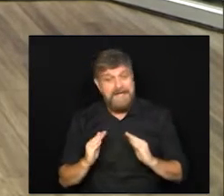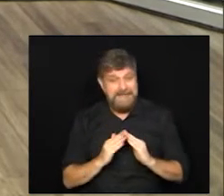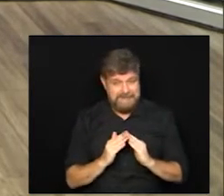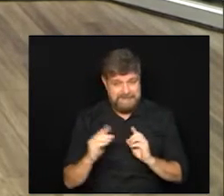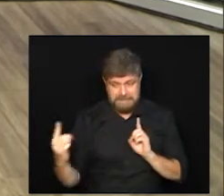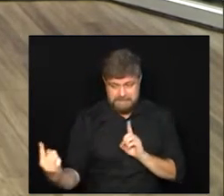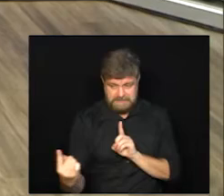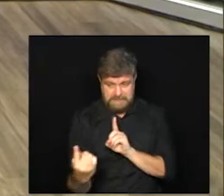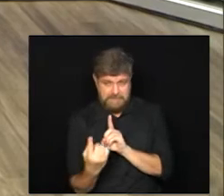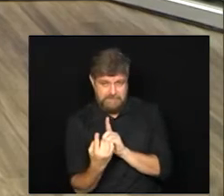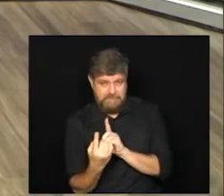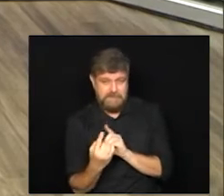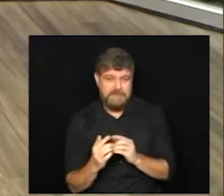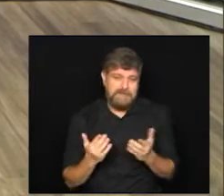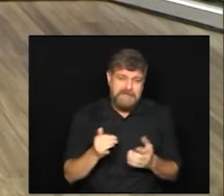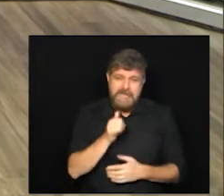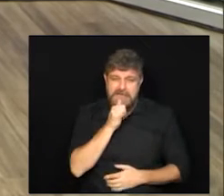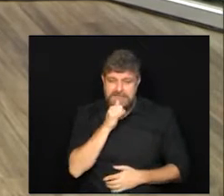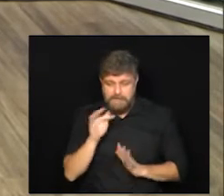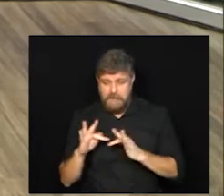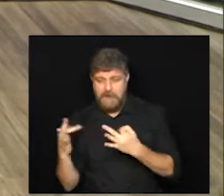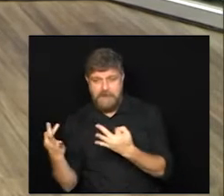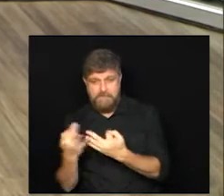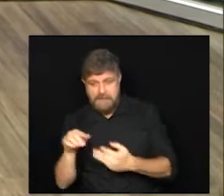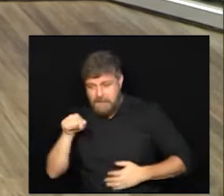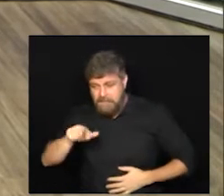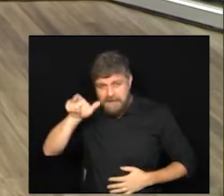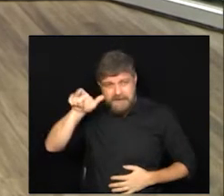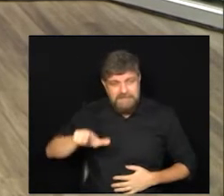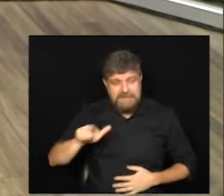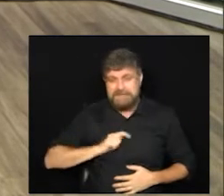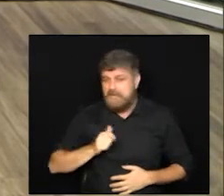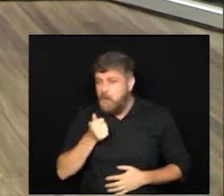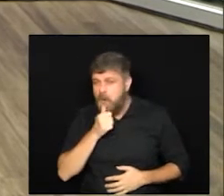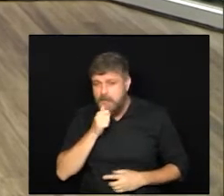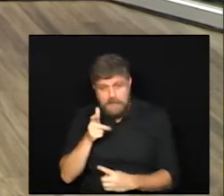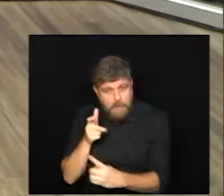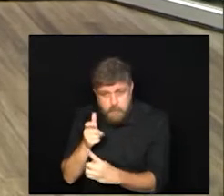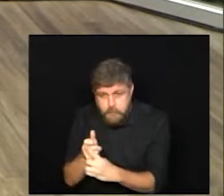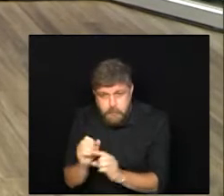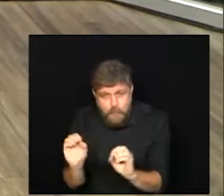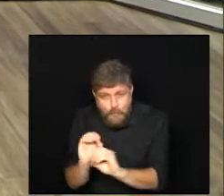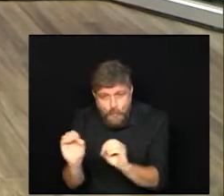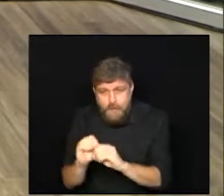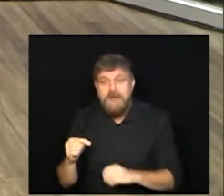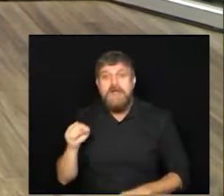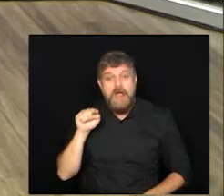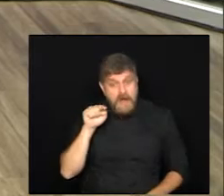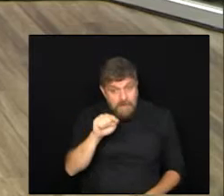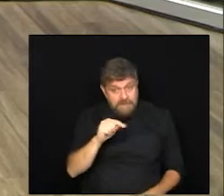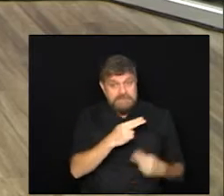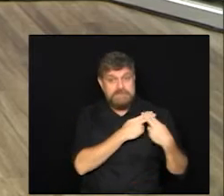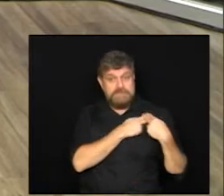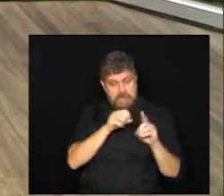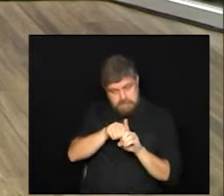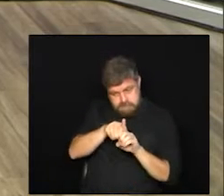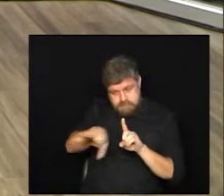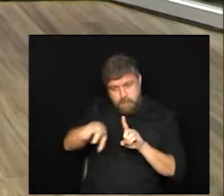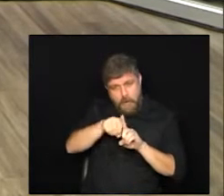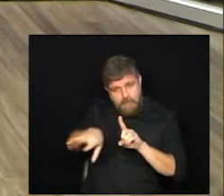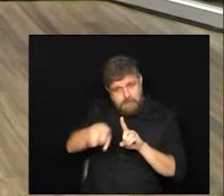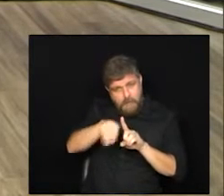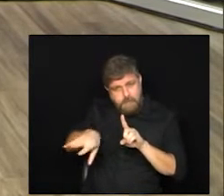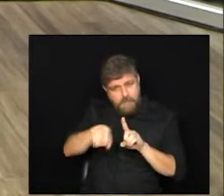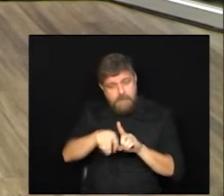residência ou mesmo algum familiar que está abaixo que ainda não recebeu essa vacina você pode transmitir então é muito